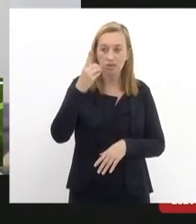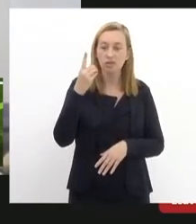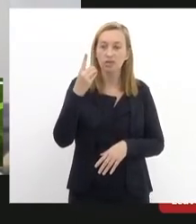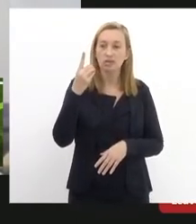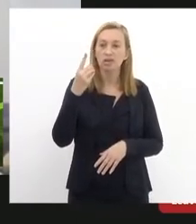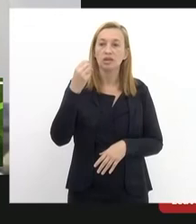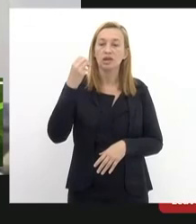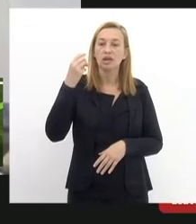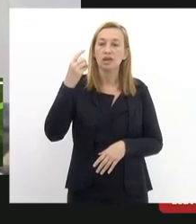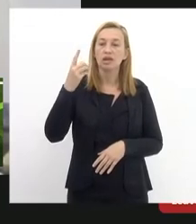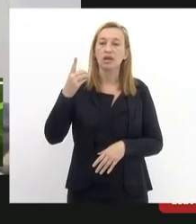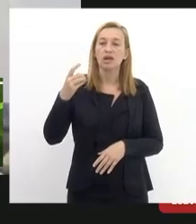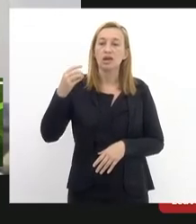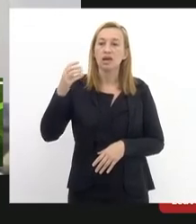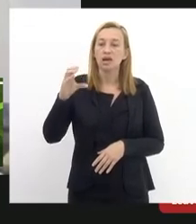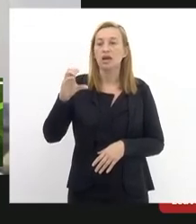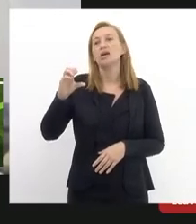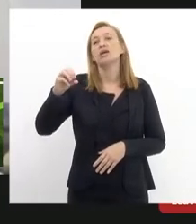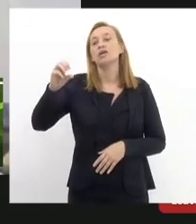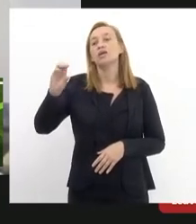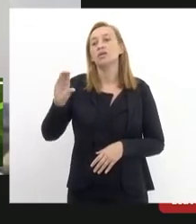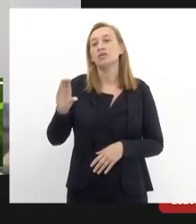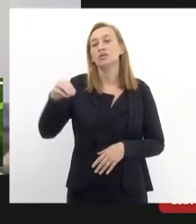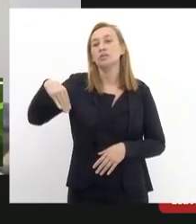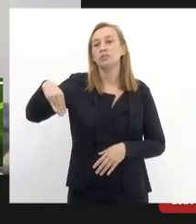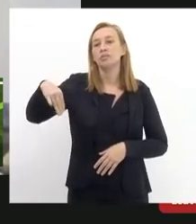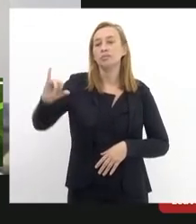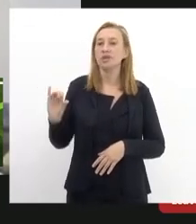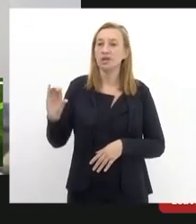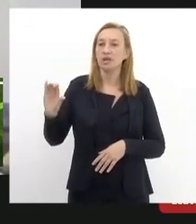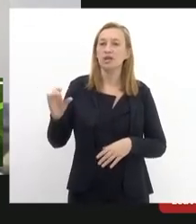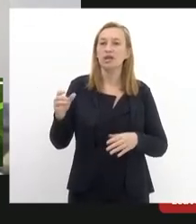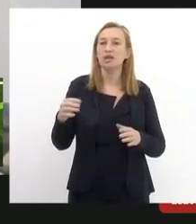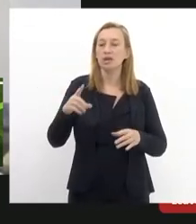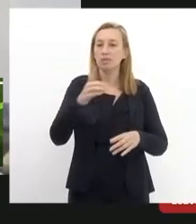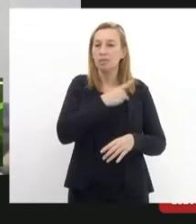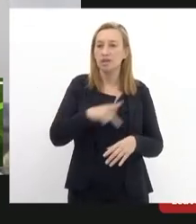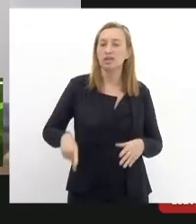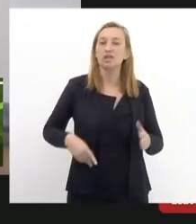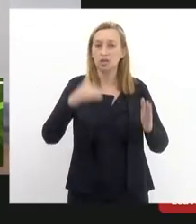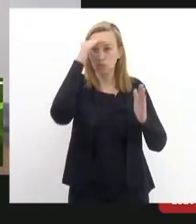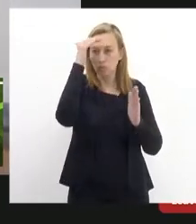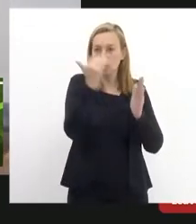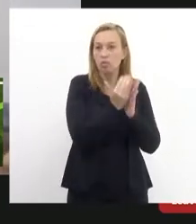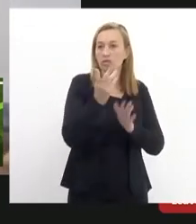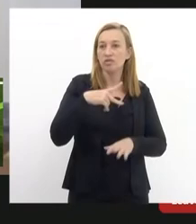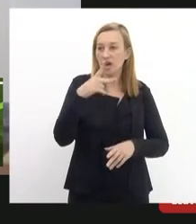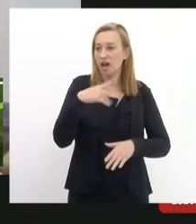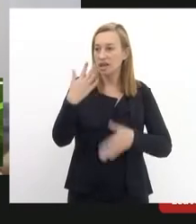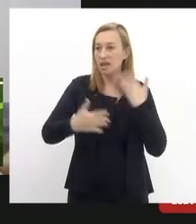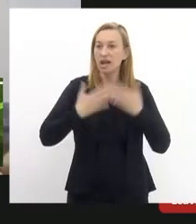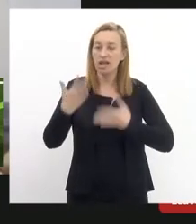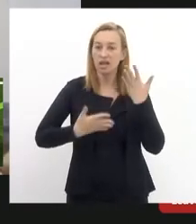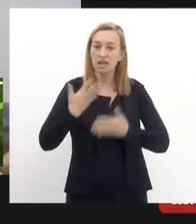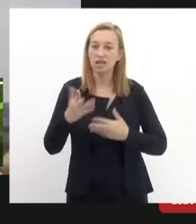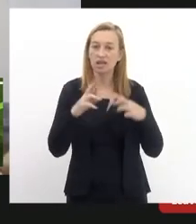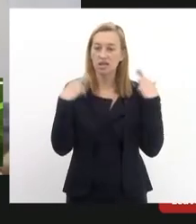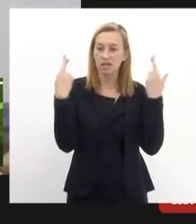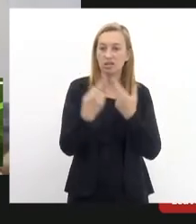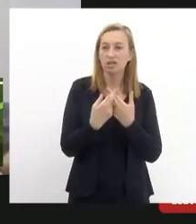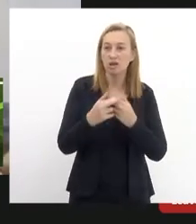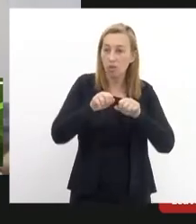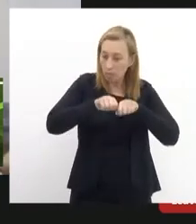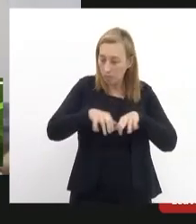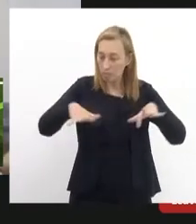Carlos Mink presidente da comissão do Cumpra-se dizer da alegria de estar aqui nessa audiência uma audiência muito